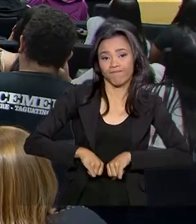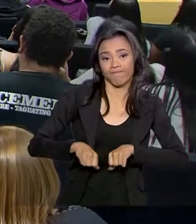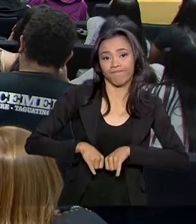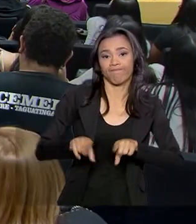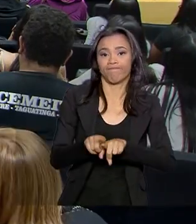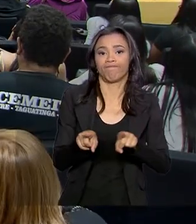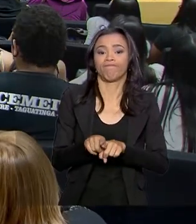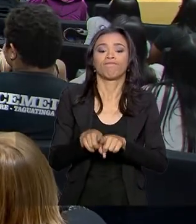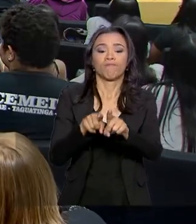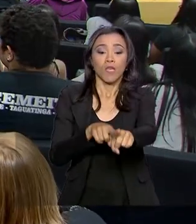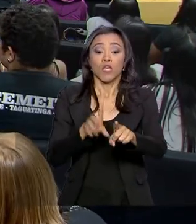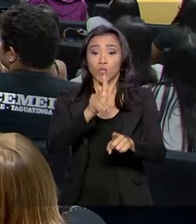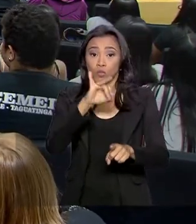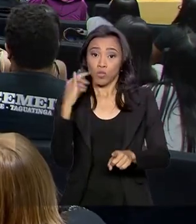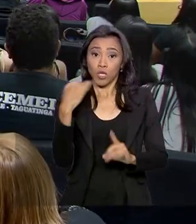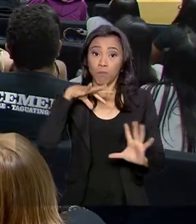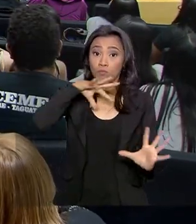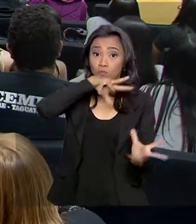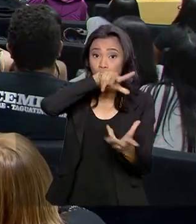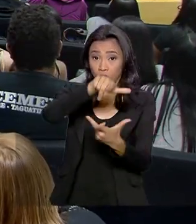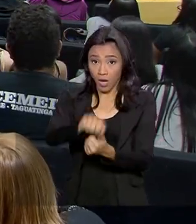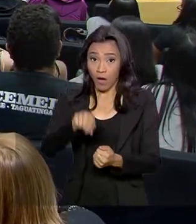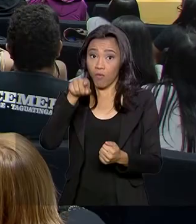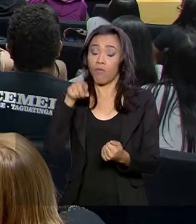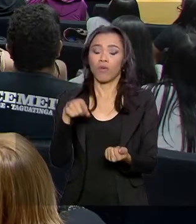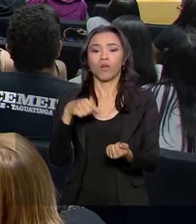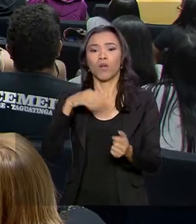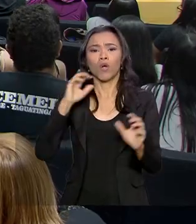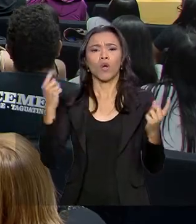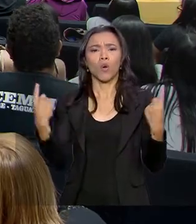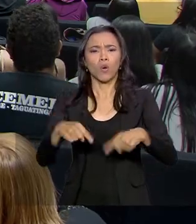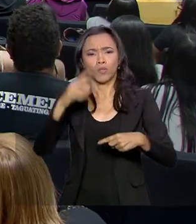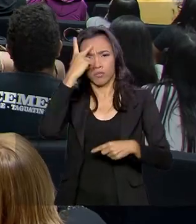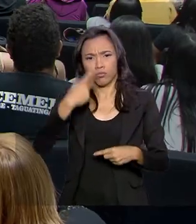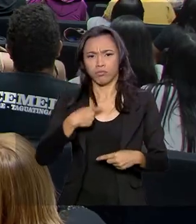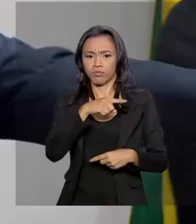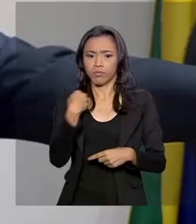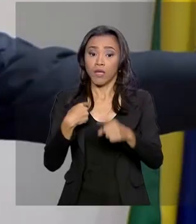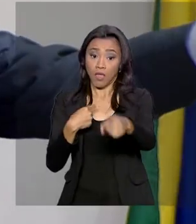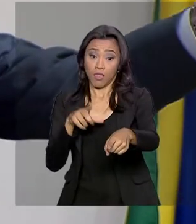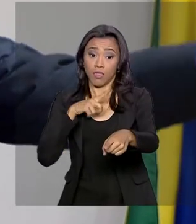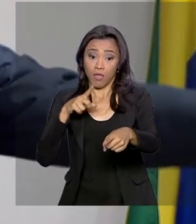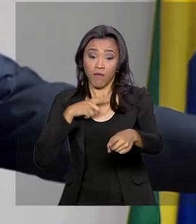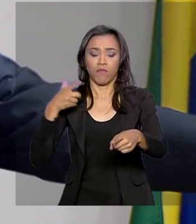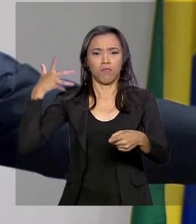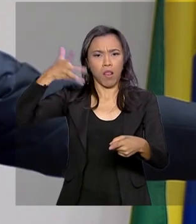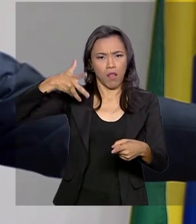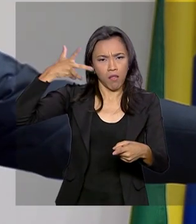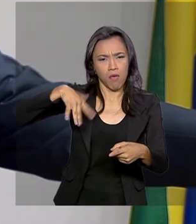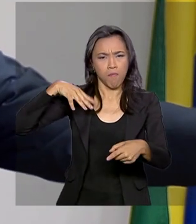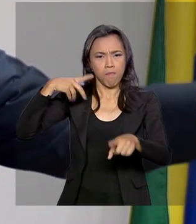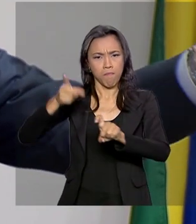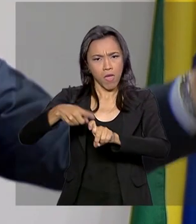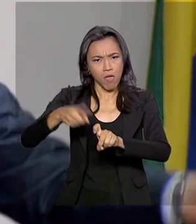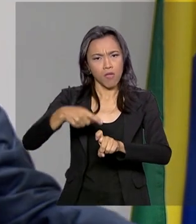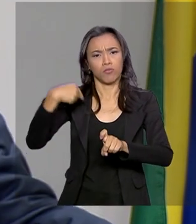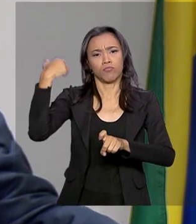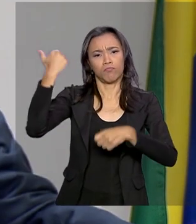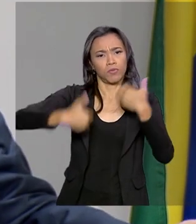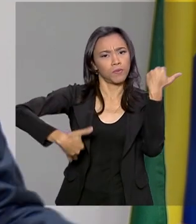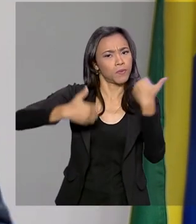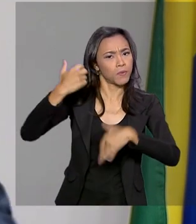de Prevenção ao Suicídio, um seminário discutiu o tema na Câmara dos Deputados. Médico por formação, o ministro da